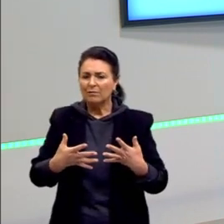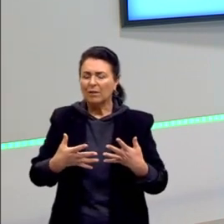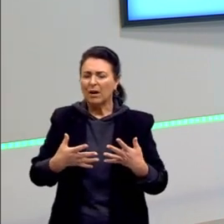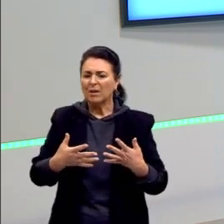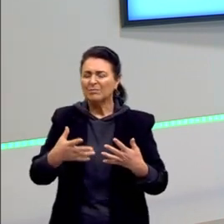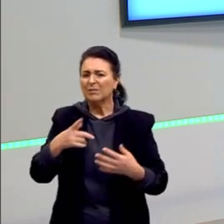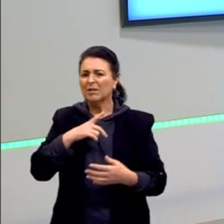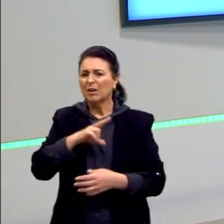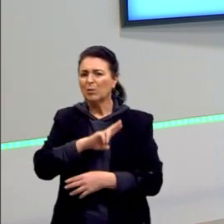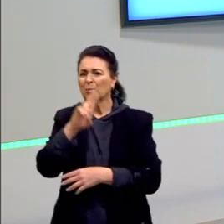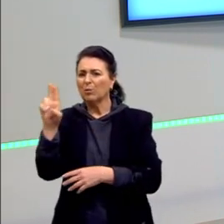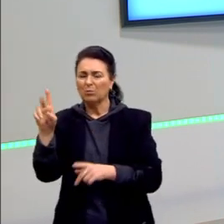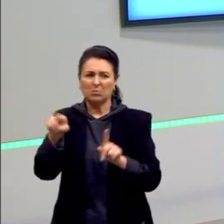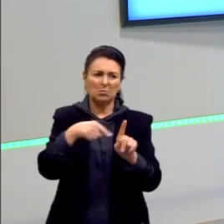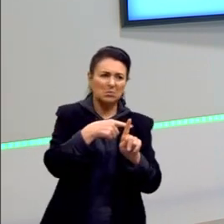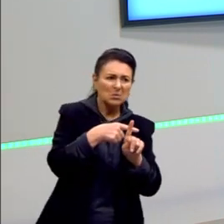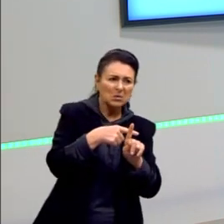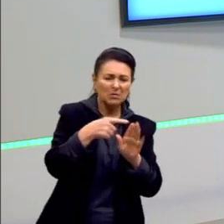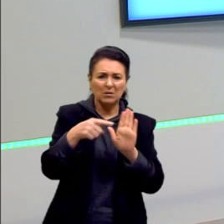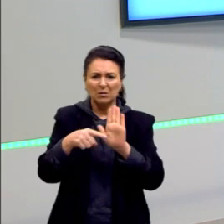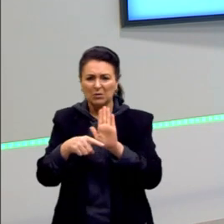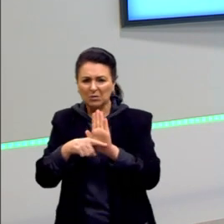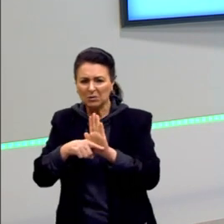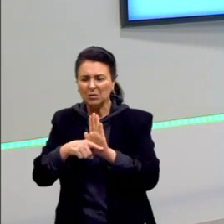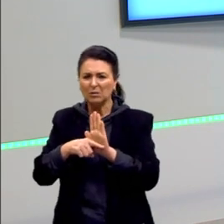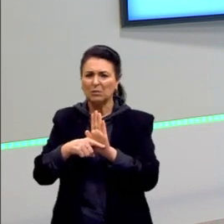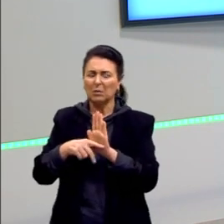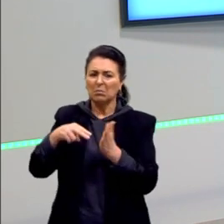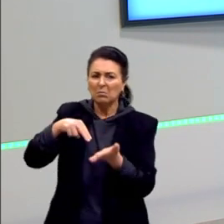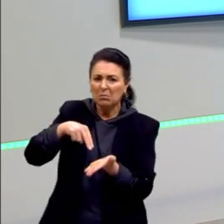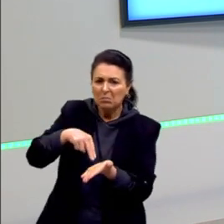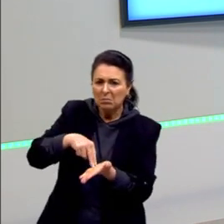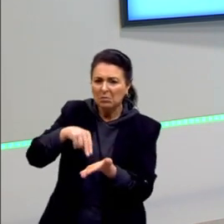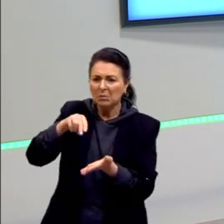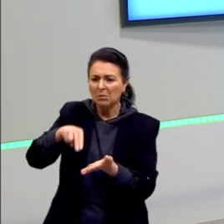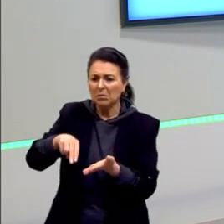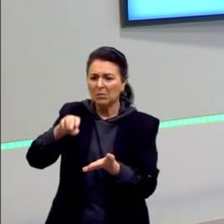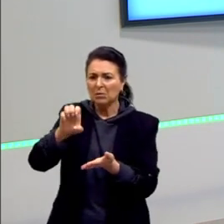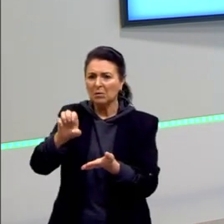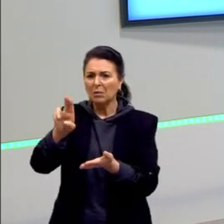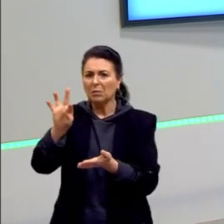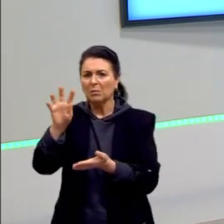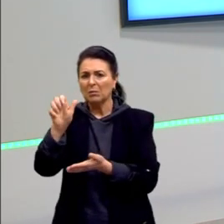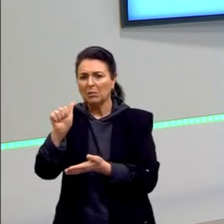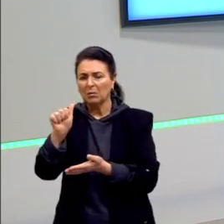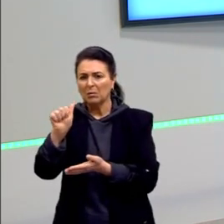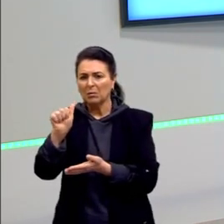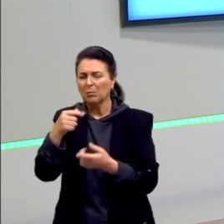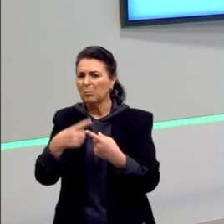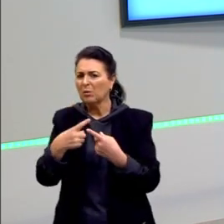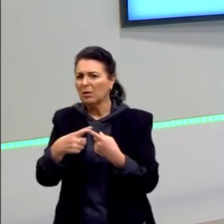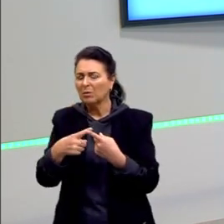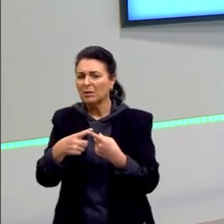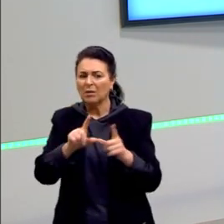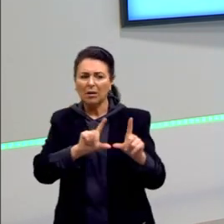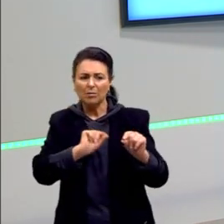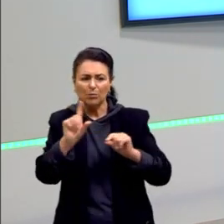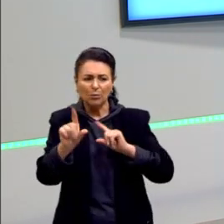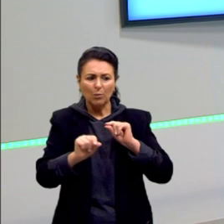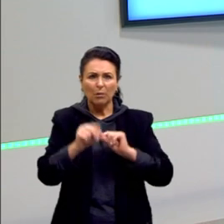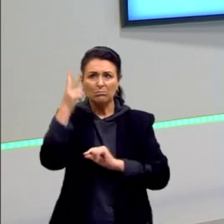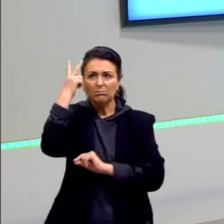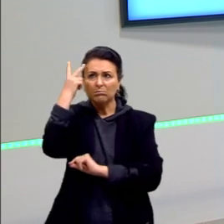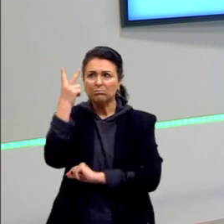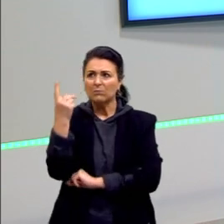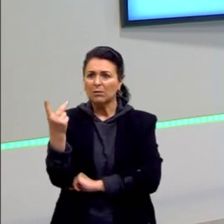positiva, negativa ou neutra, através da seleção natural. A seleção natural, ela